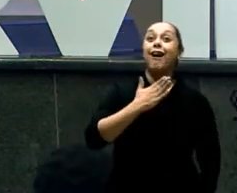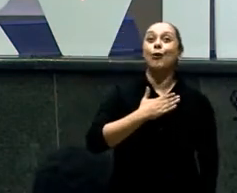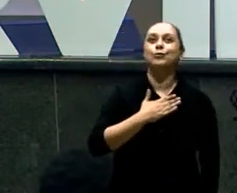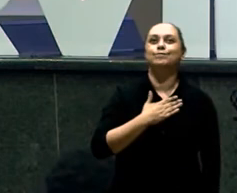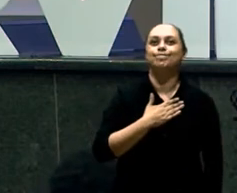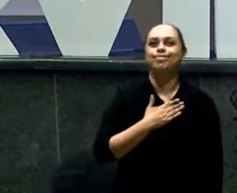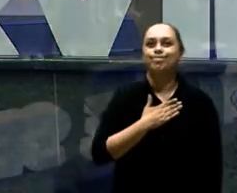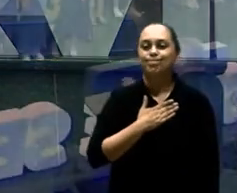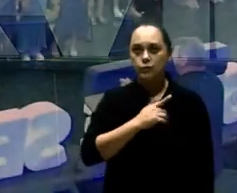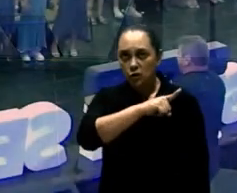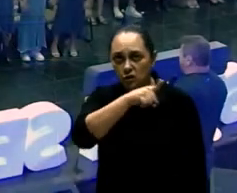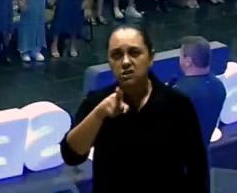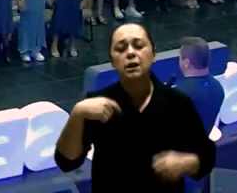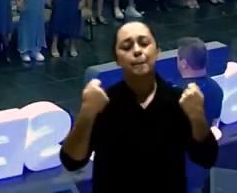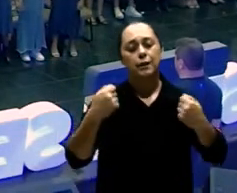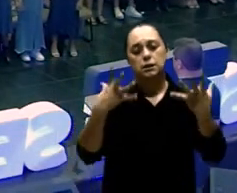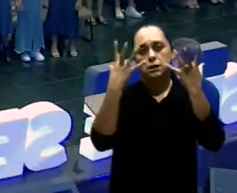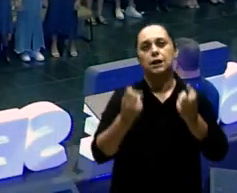Autêntico Naquilo Que ele Era